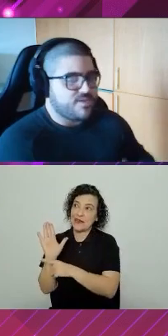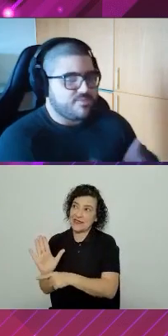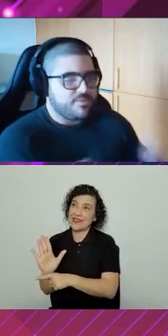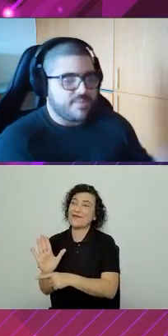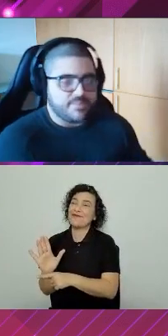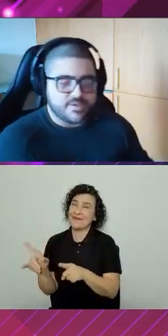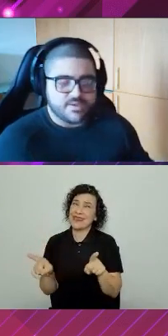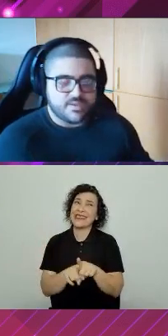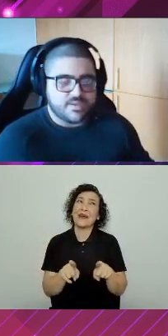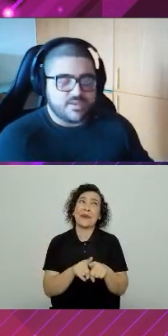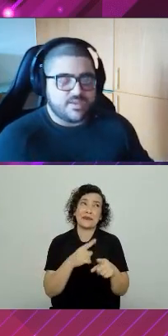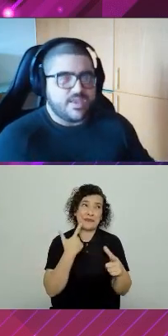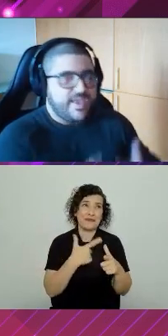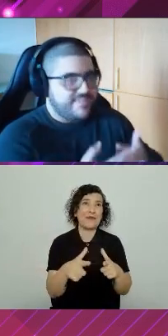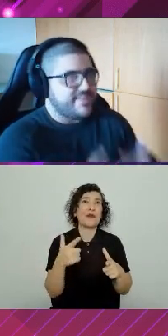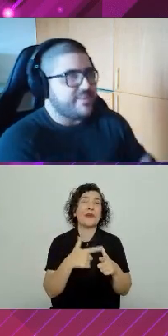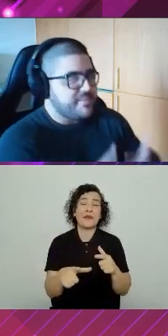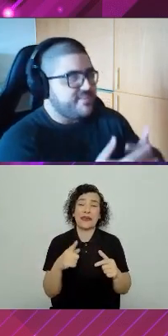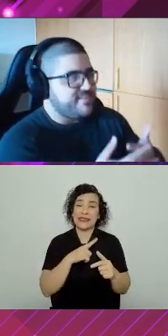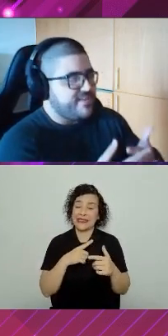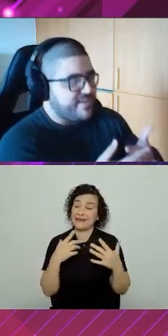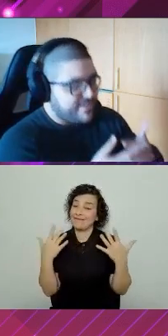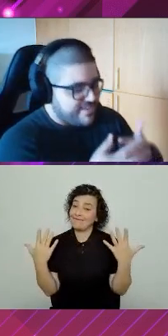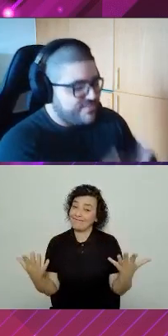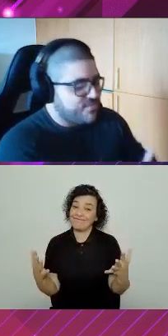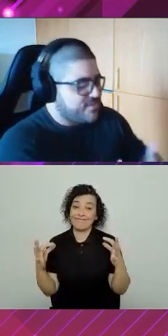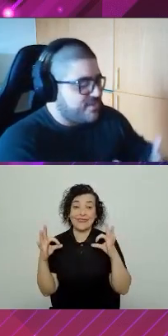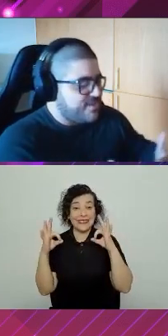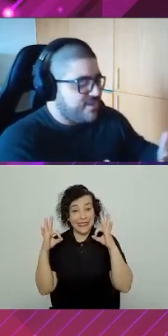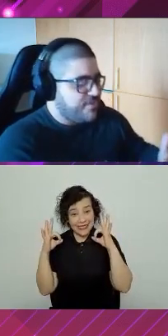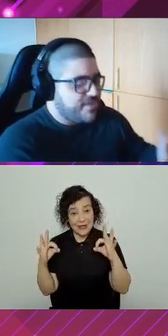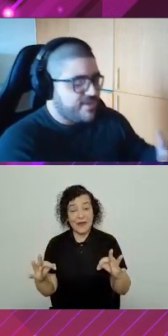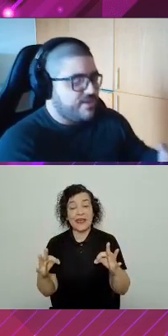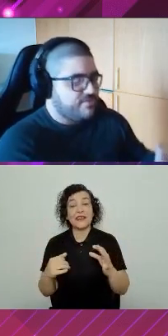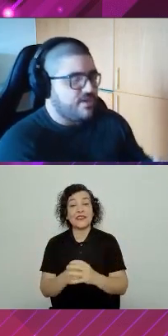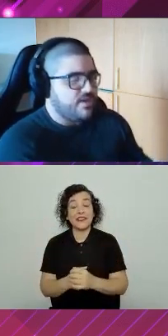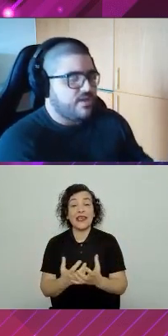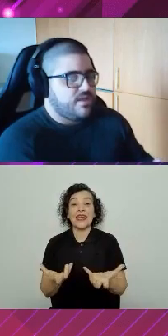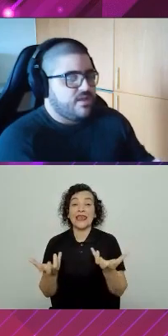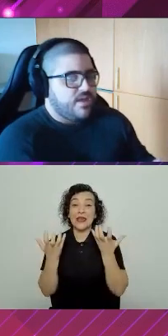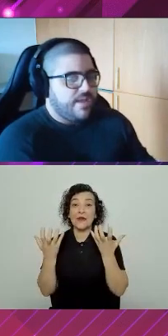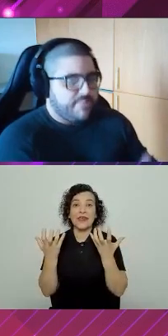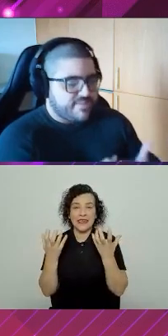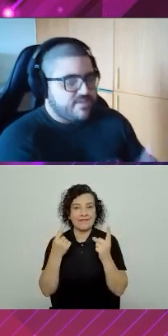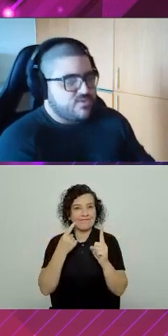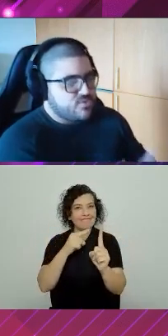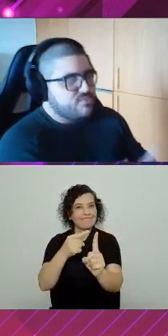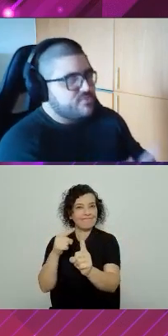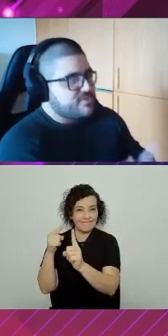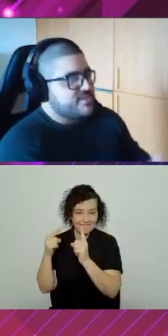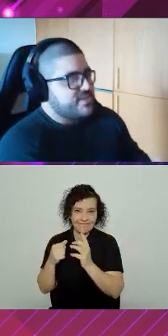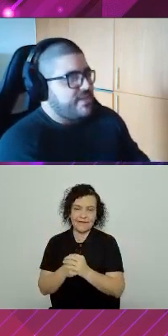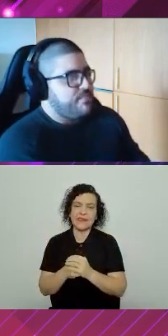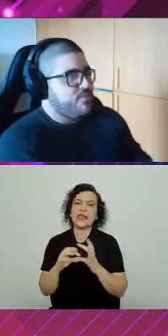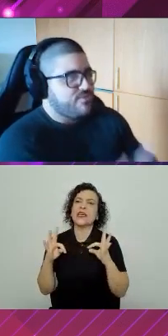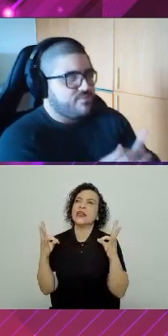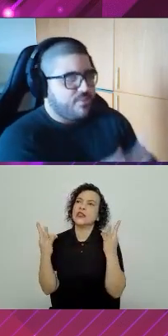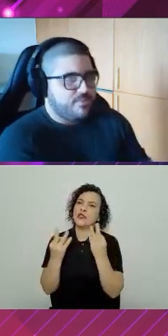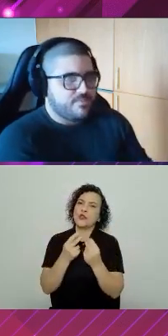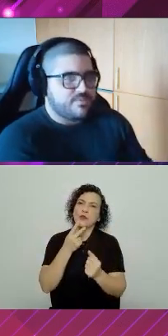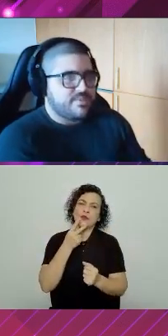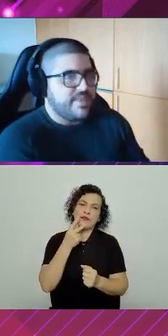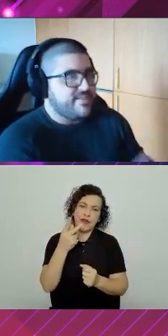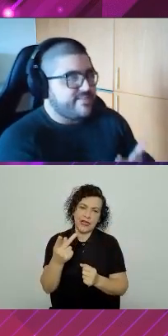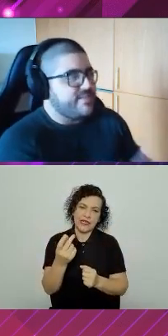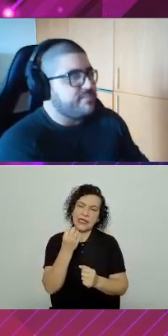também tem um monte de problema. É exatamente isso que eu queria causar. Apesar de todo mundo dizer que é muito